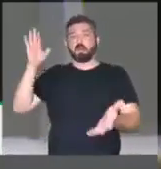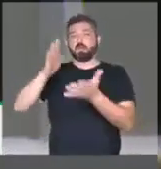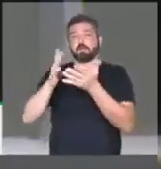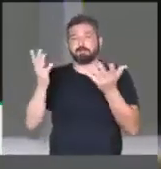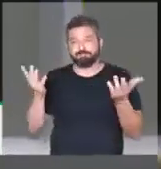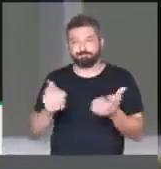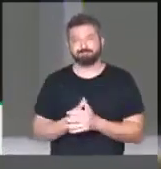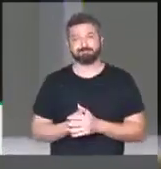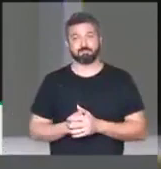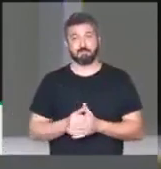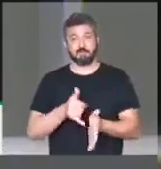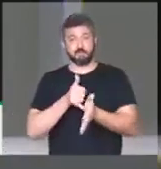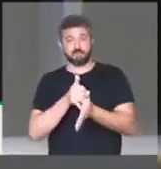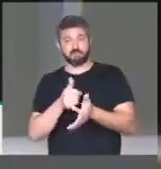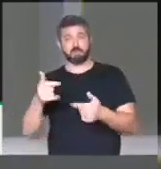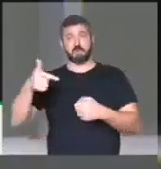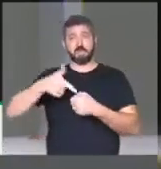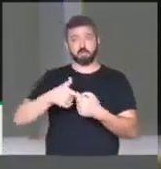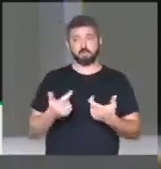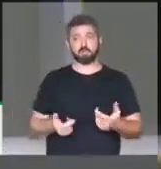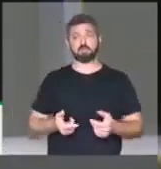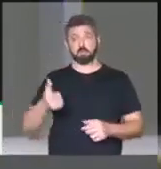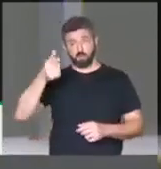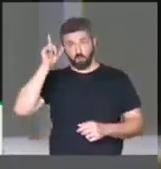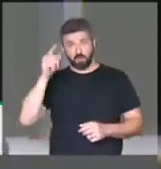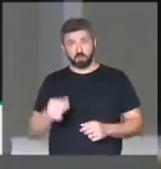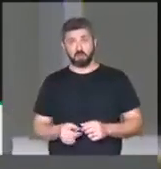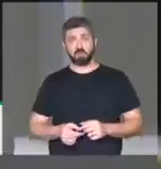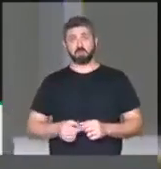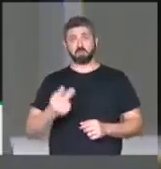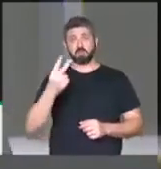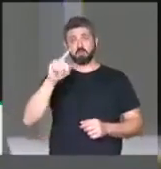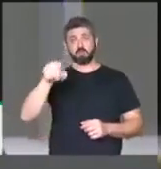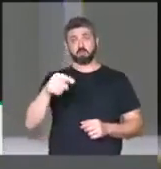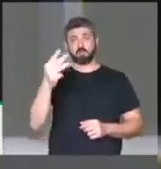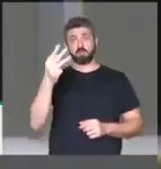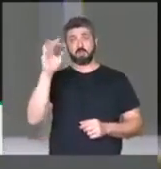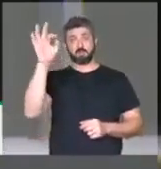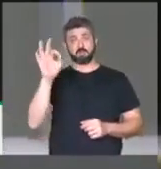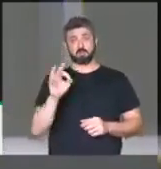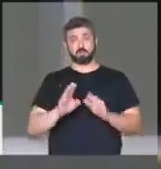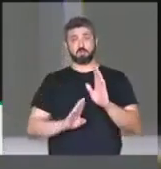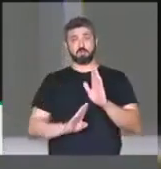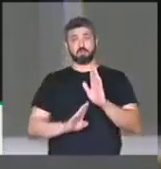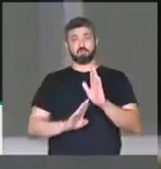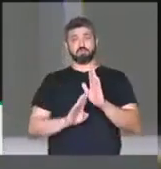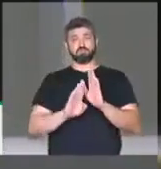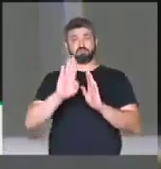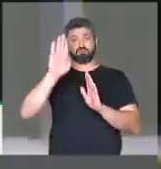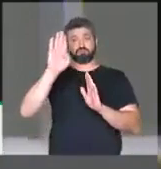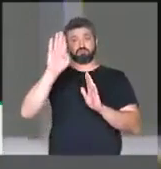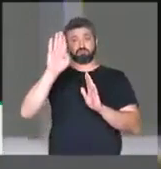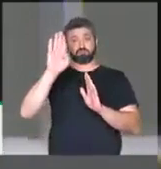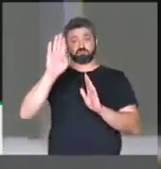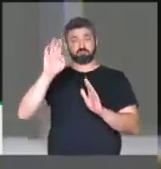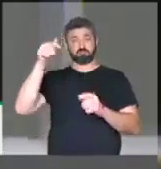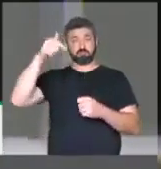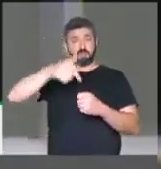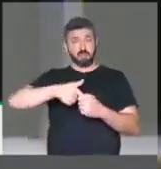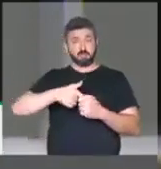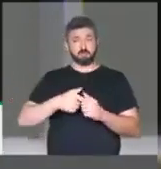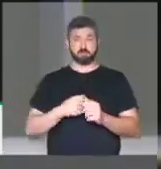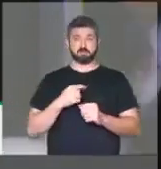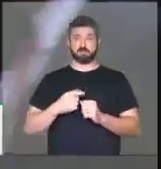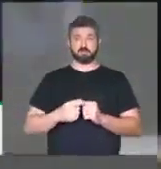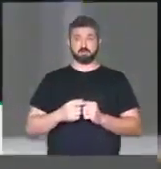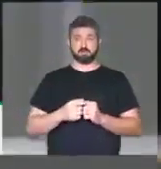gasolina, o diesel, ontem, 2,3% de aumento na gasolina